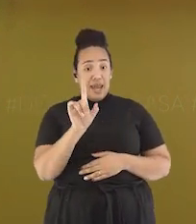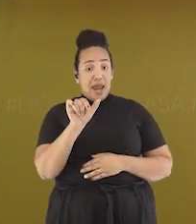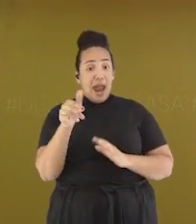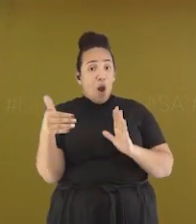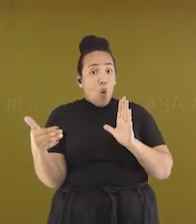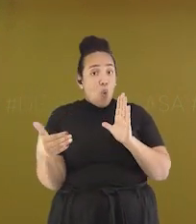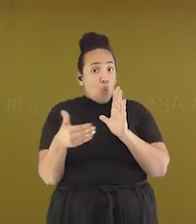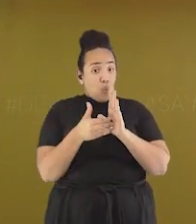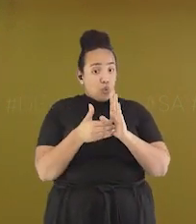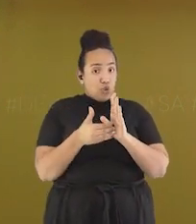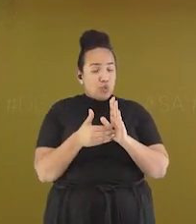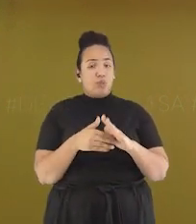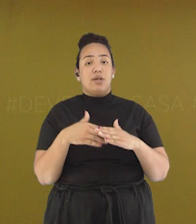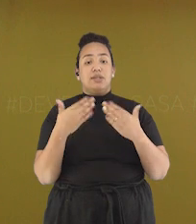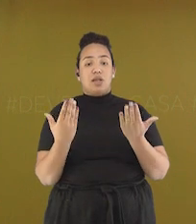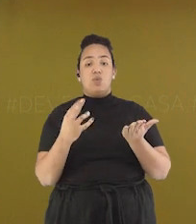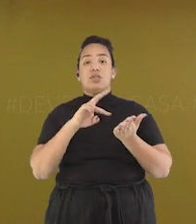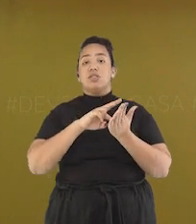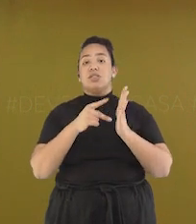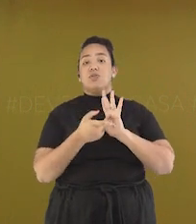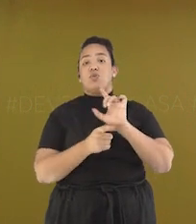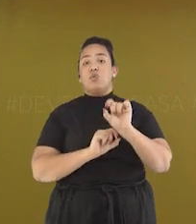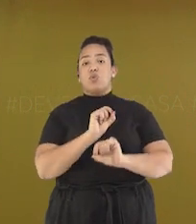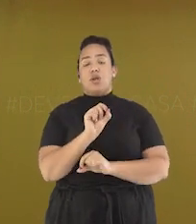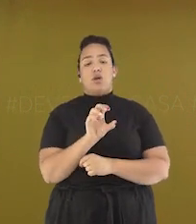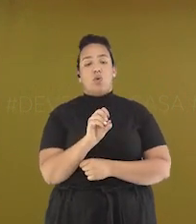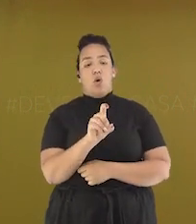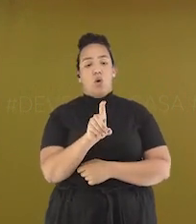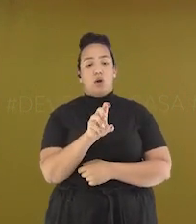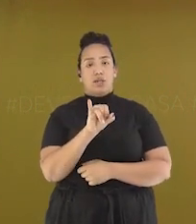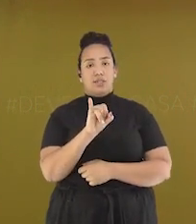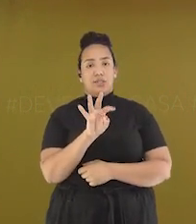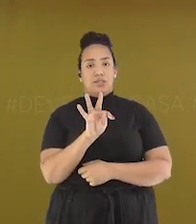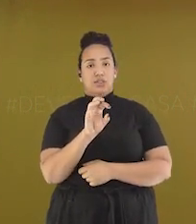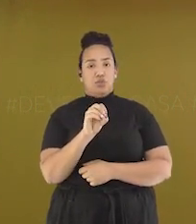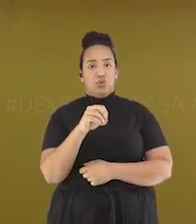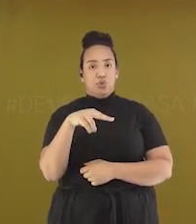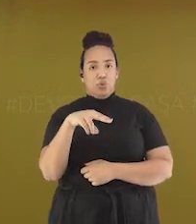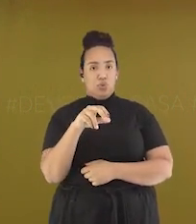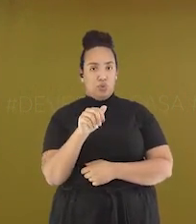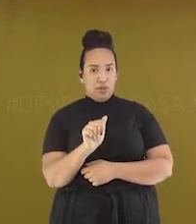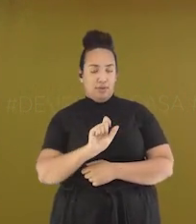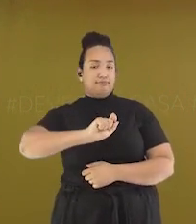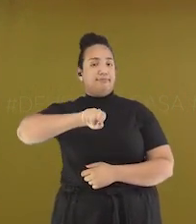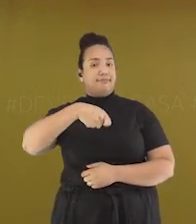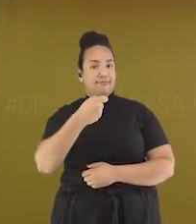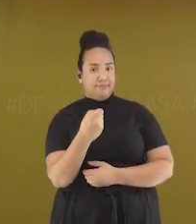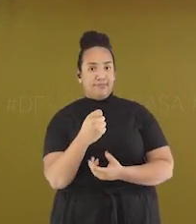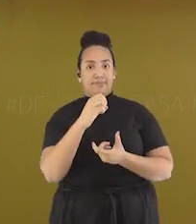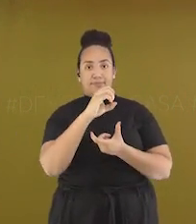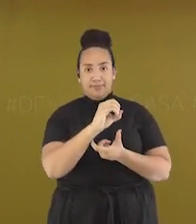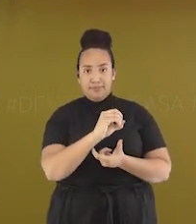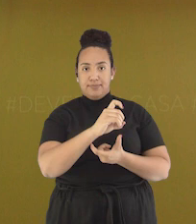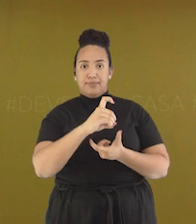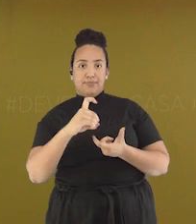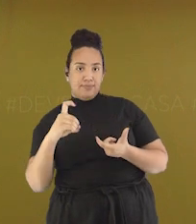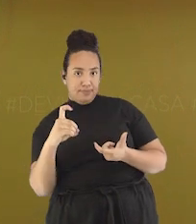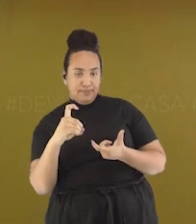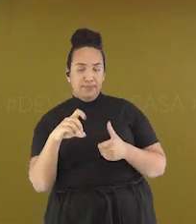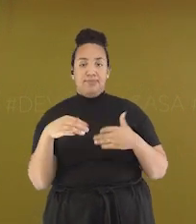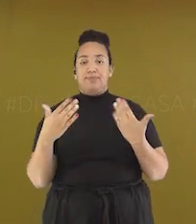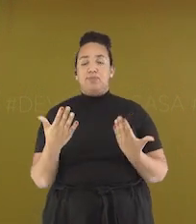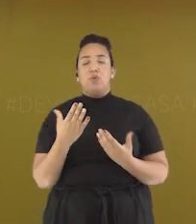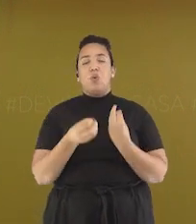sílaba, dizemos que essa palavra é oxítona. Para identificar a sílaba